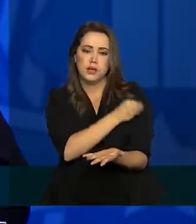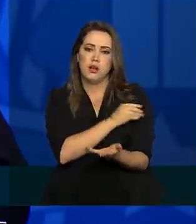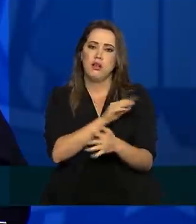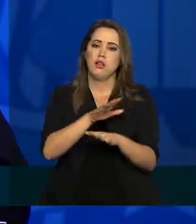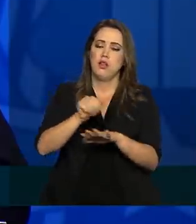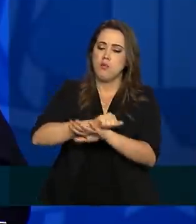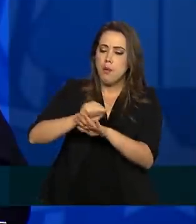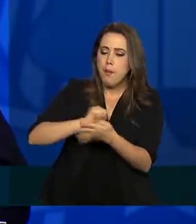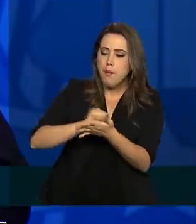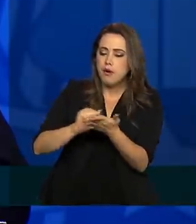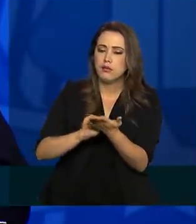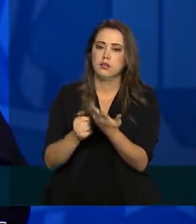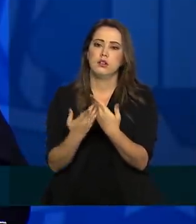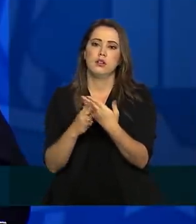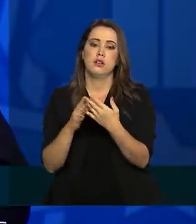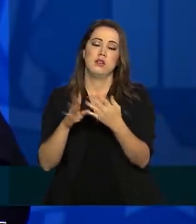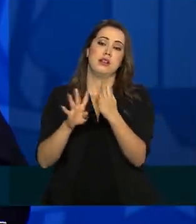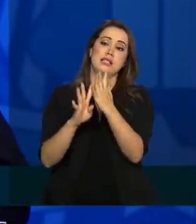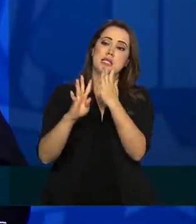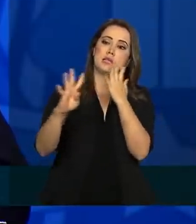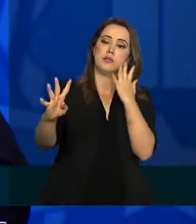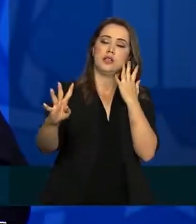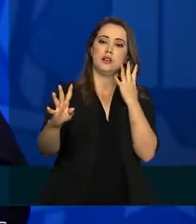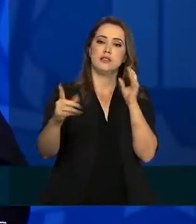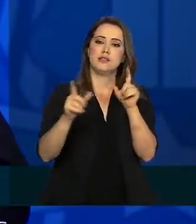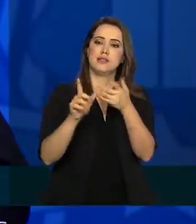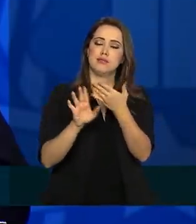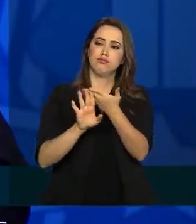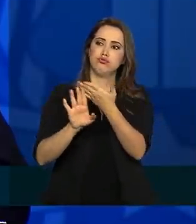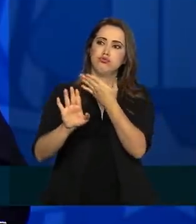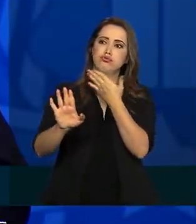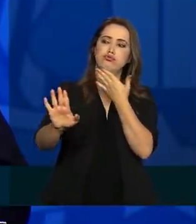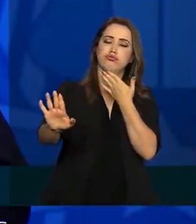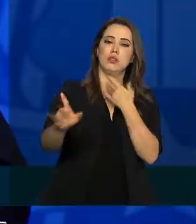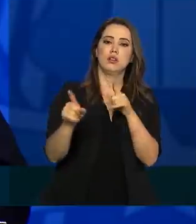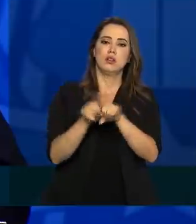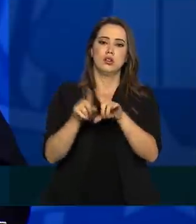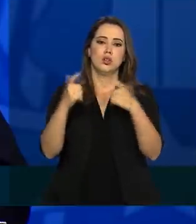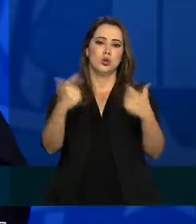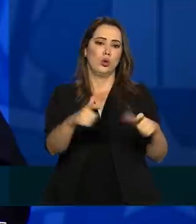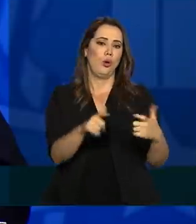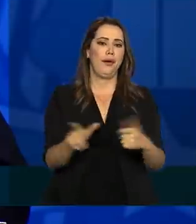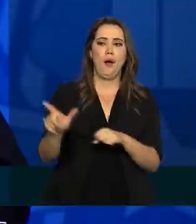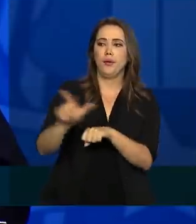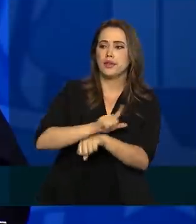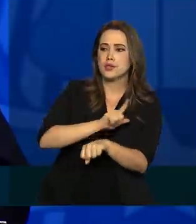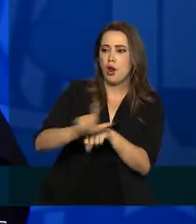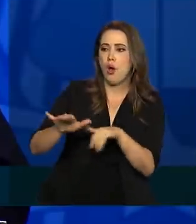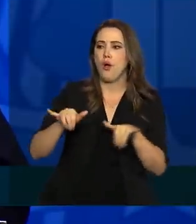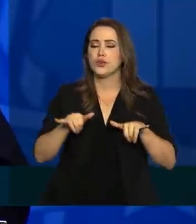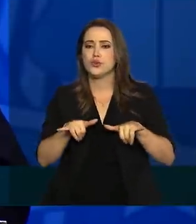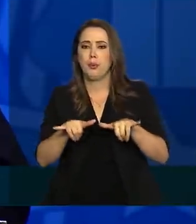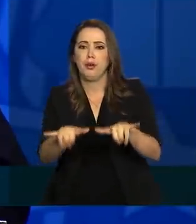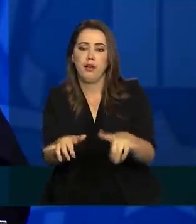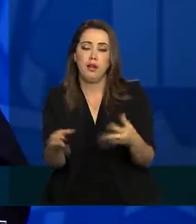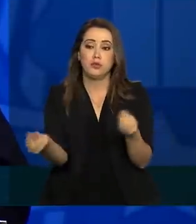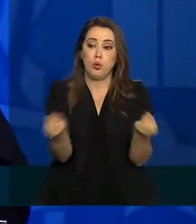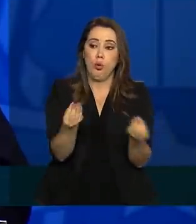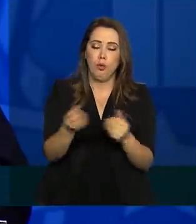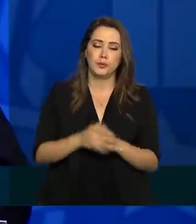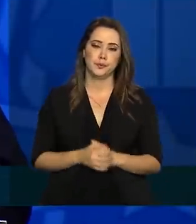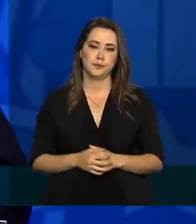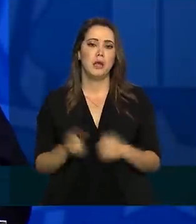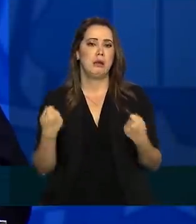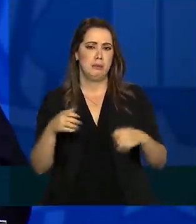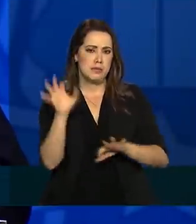o distanciamento nas filas, nas baias de trabalho, nas linhas de produção, no comércio, no mercado, os postos de triagem